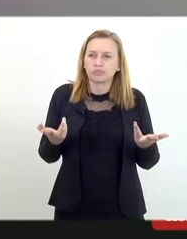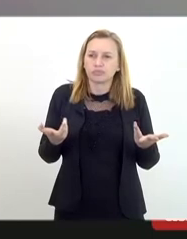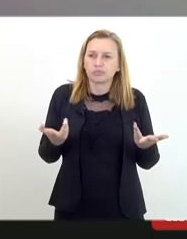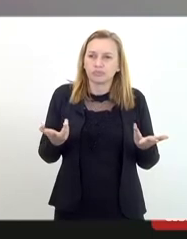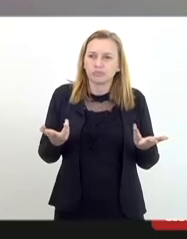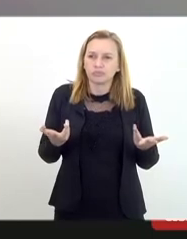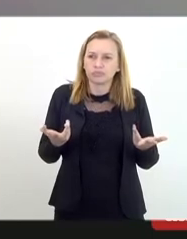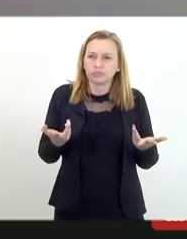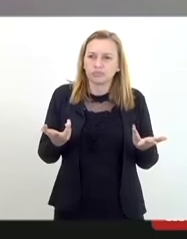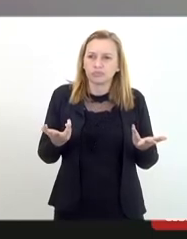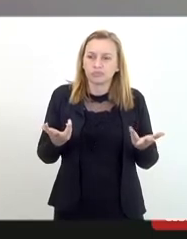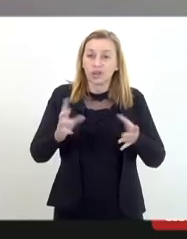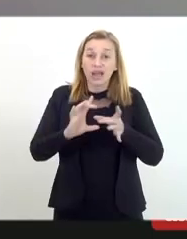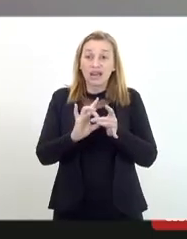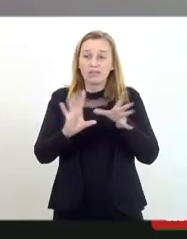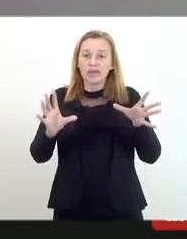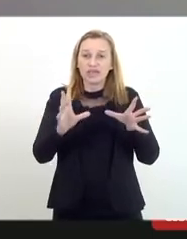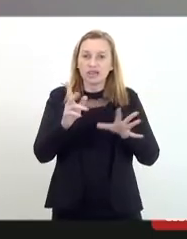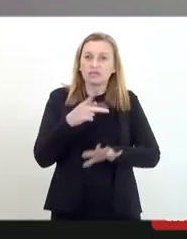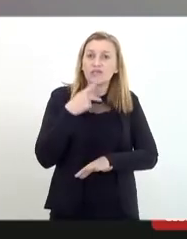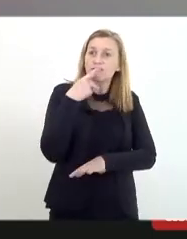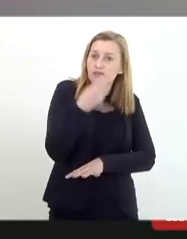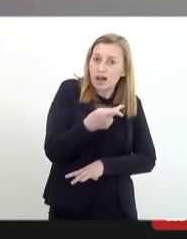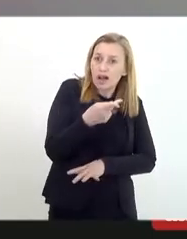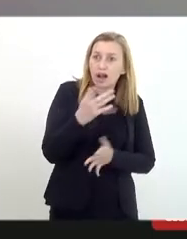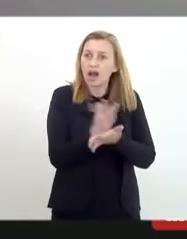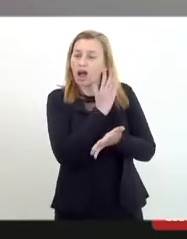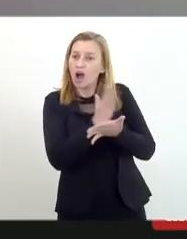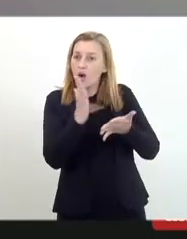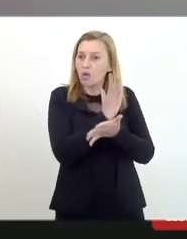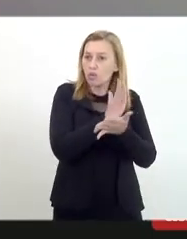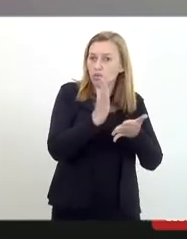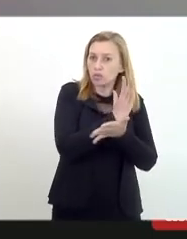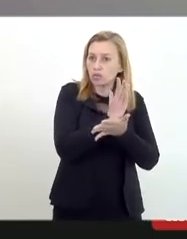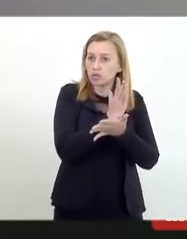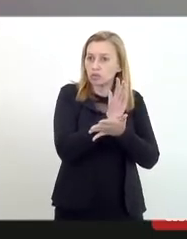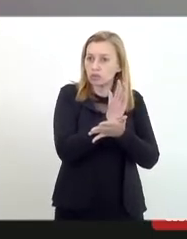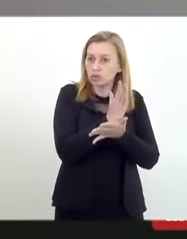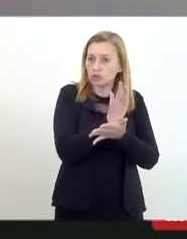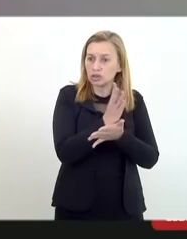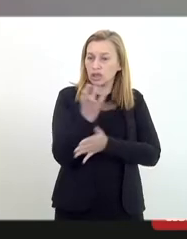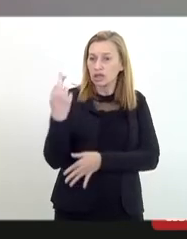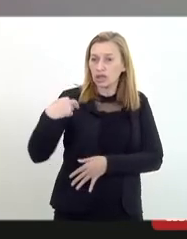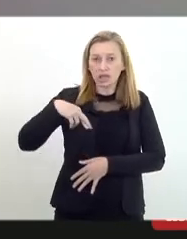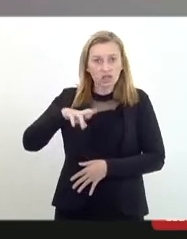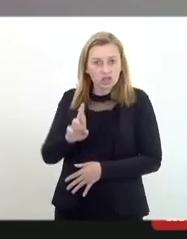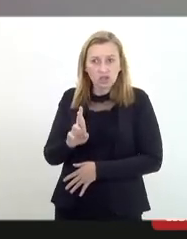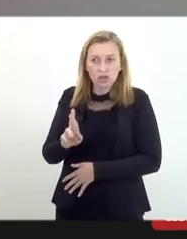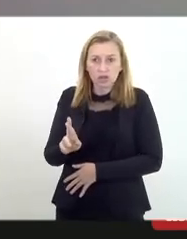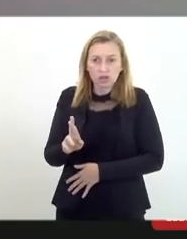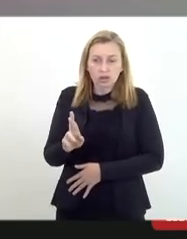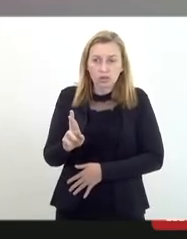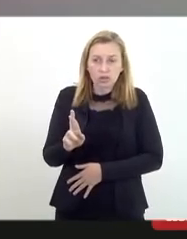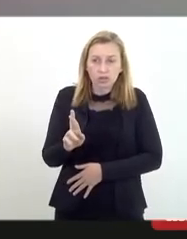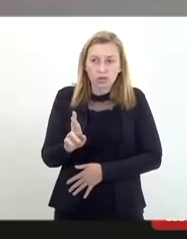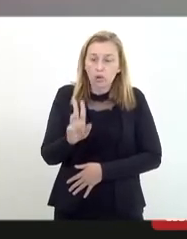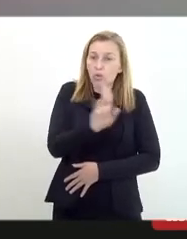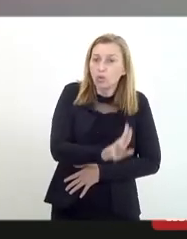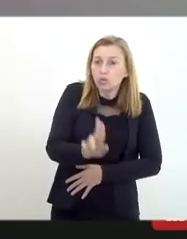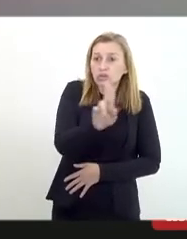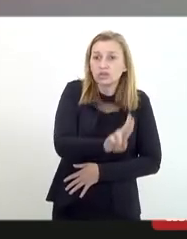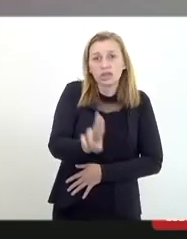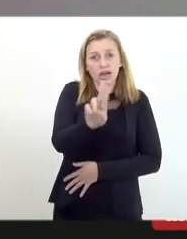alegada liberdade de expressão, algumas vertentes religiosas, alguns segmentos religiosos usarem